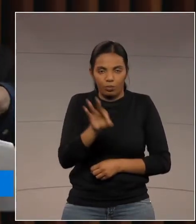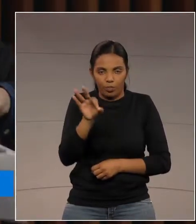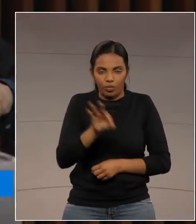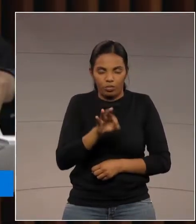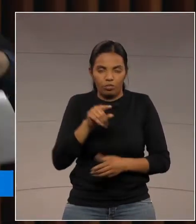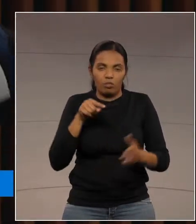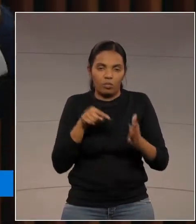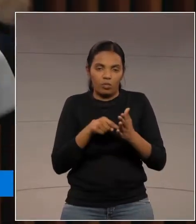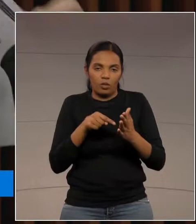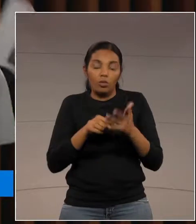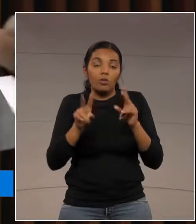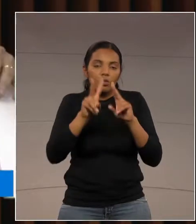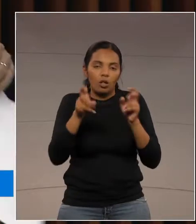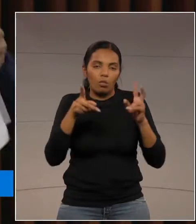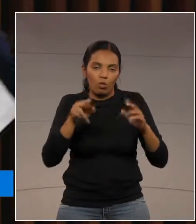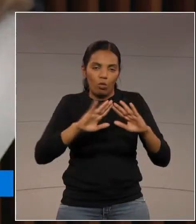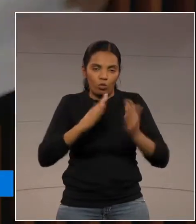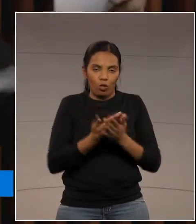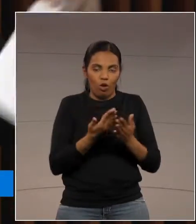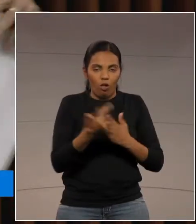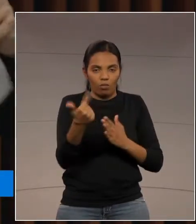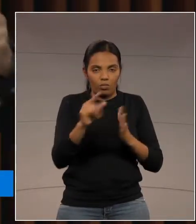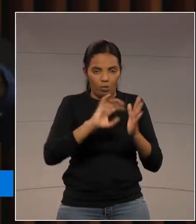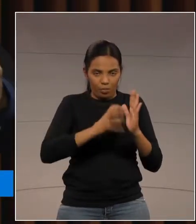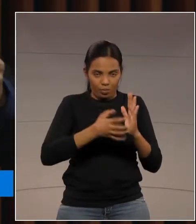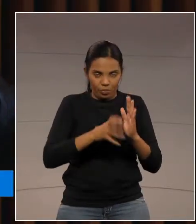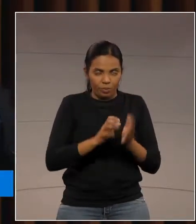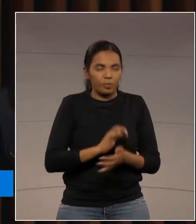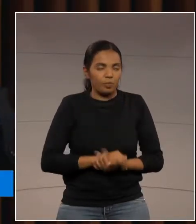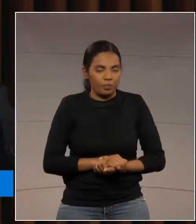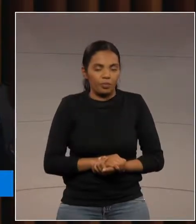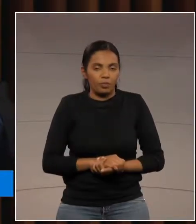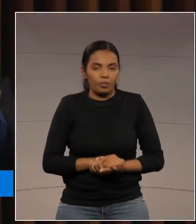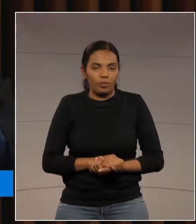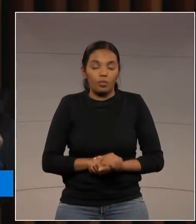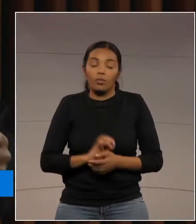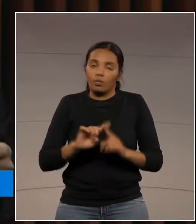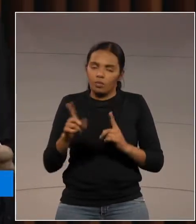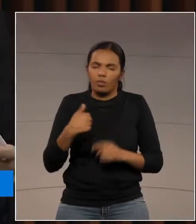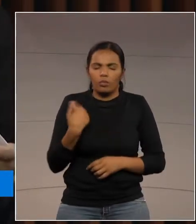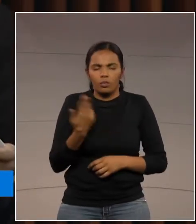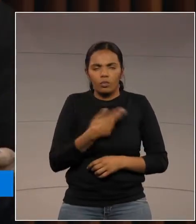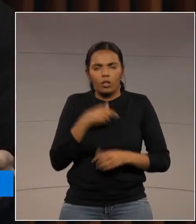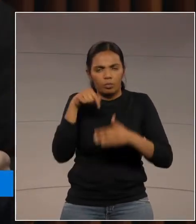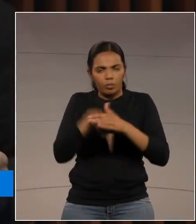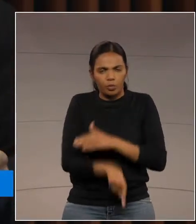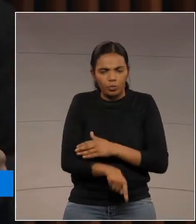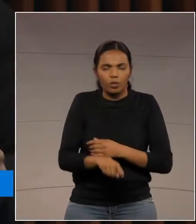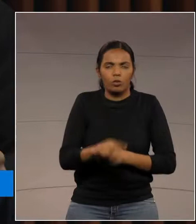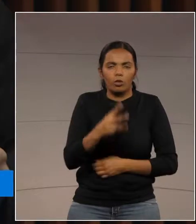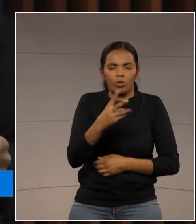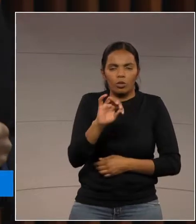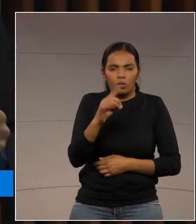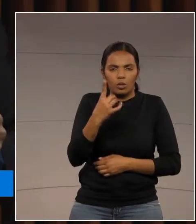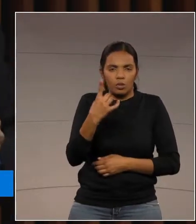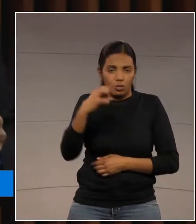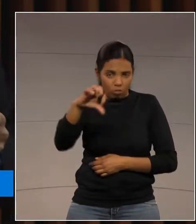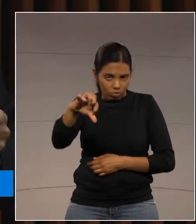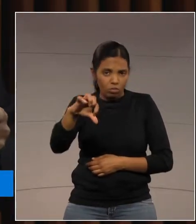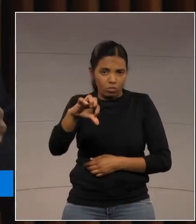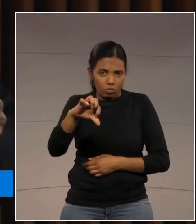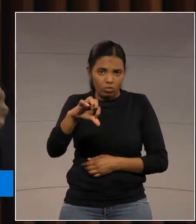avançamos. Isso era uma pauta anterior, vamos dizer assim. 2019, senhoras e senhores,